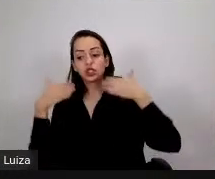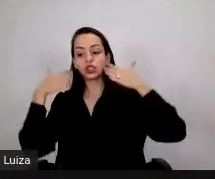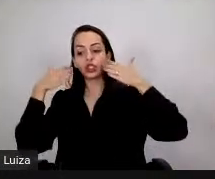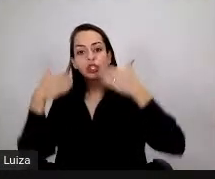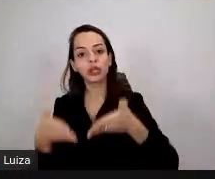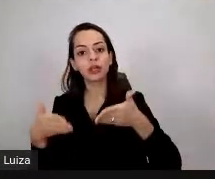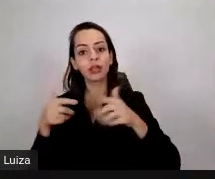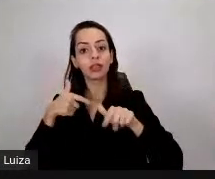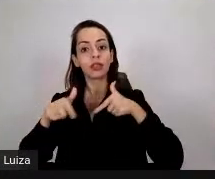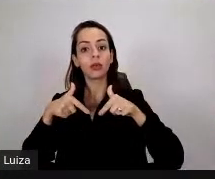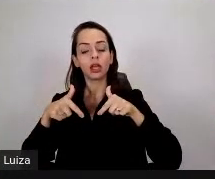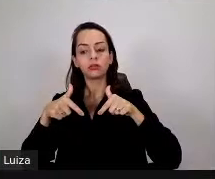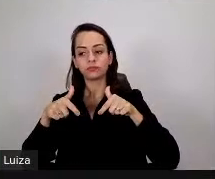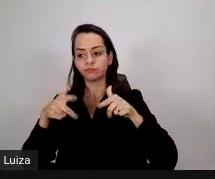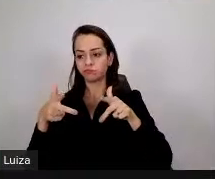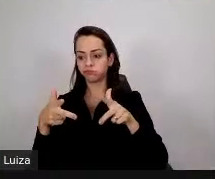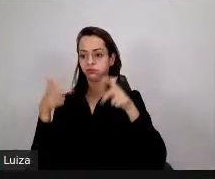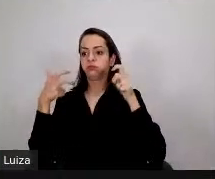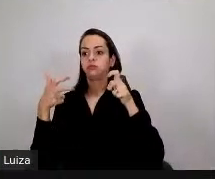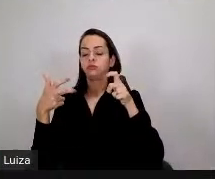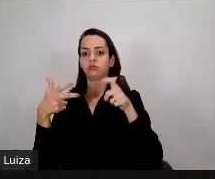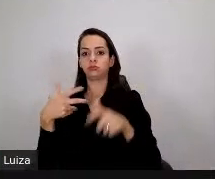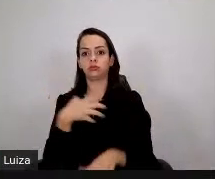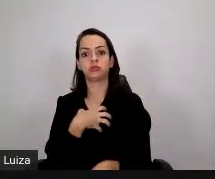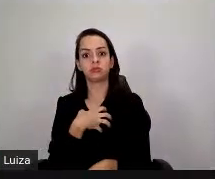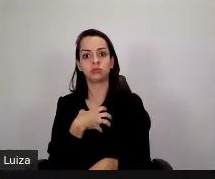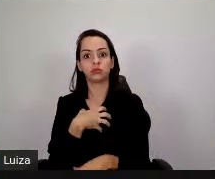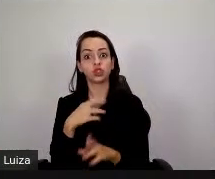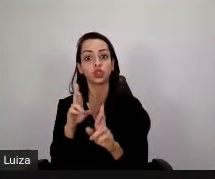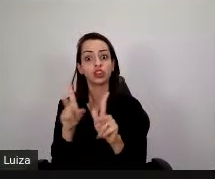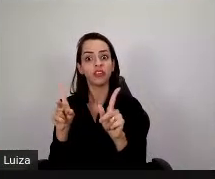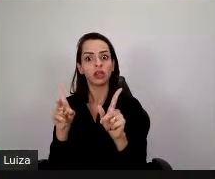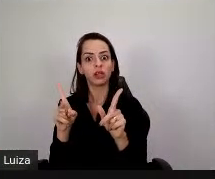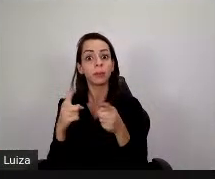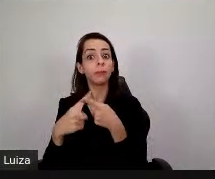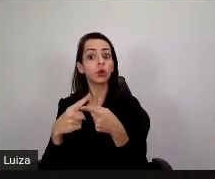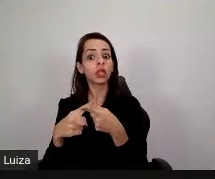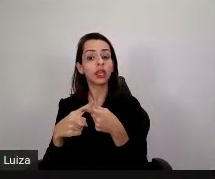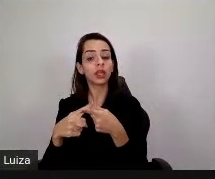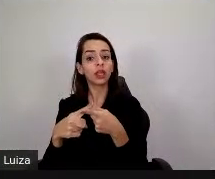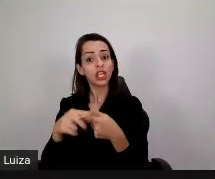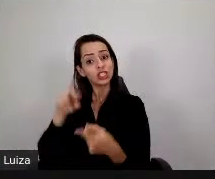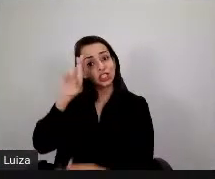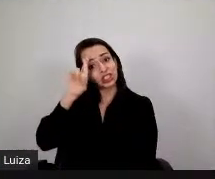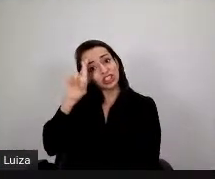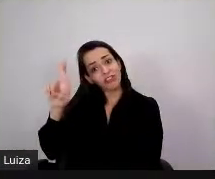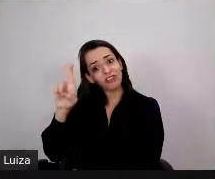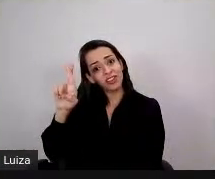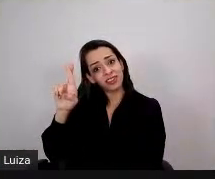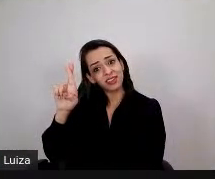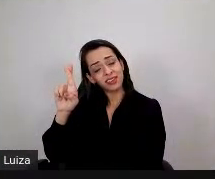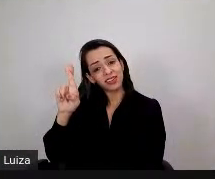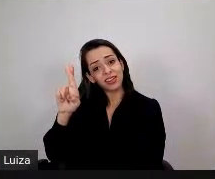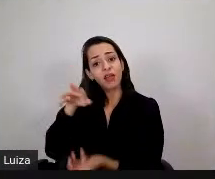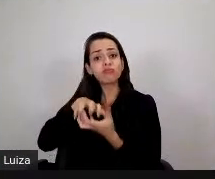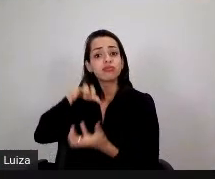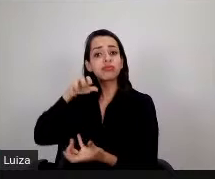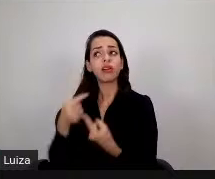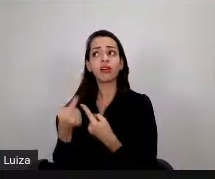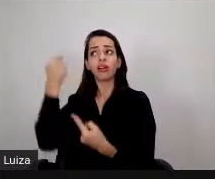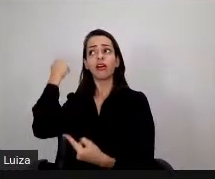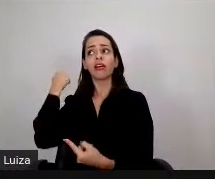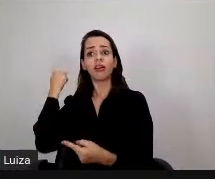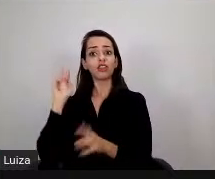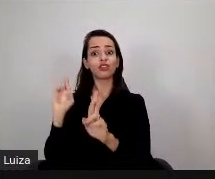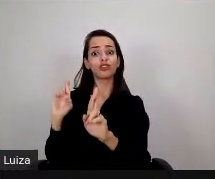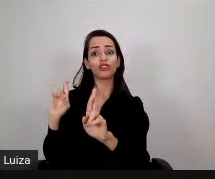porque normalmente os empregadores são da geração tela quente, né, e eles são de outra gestão e aí nós estamos